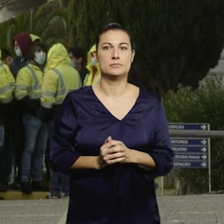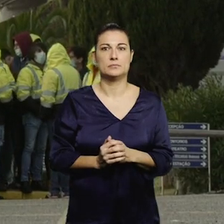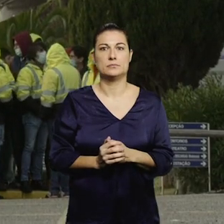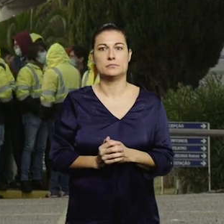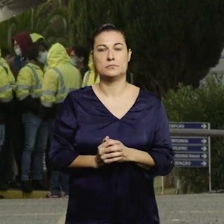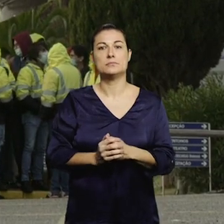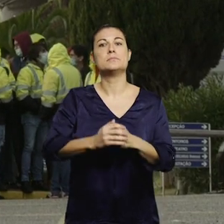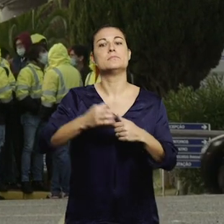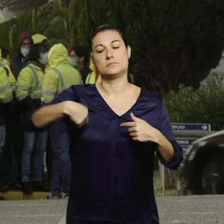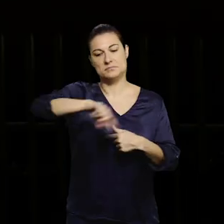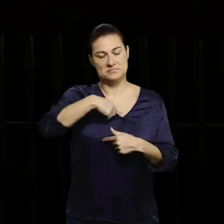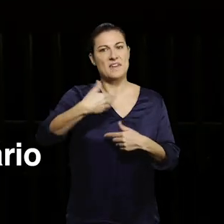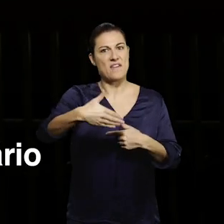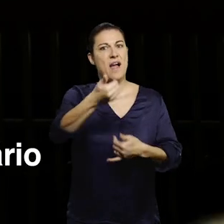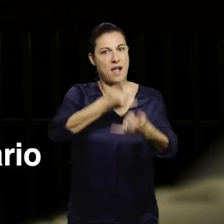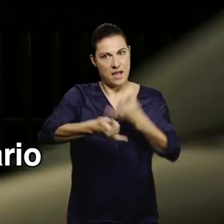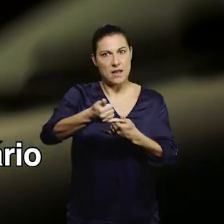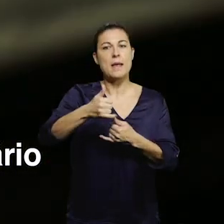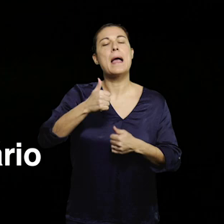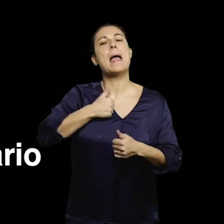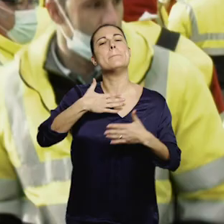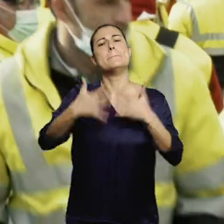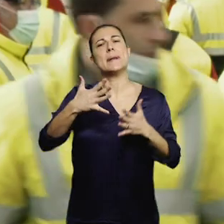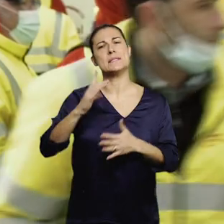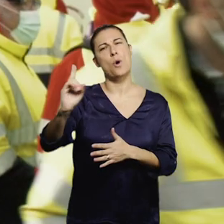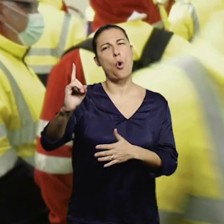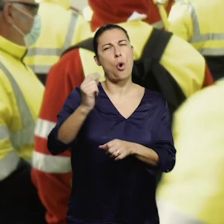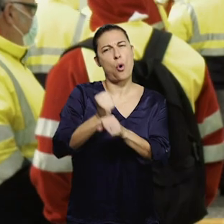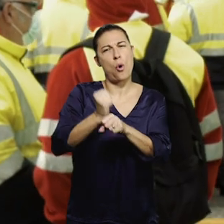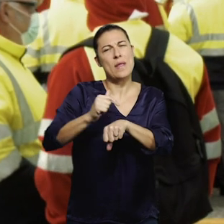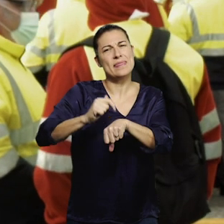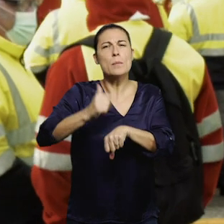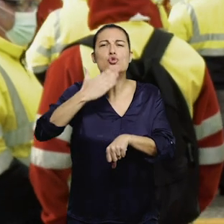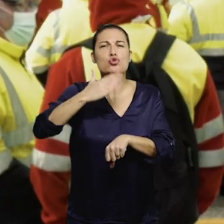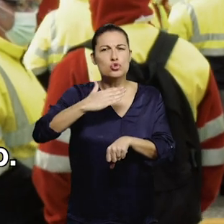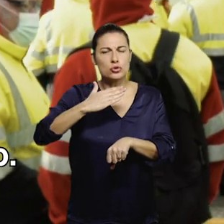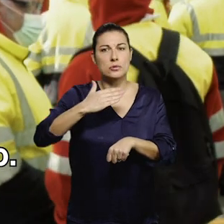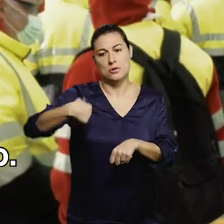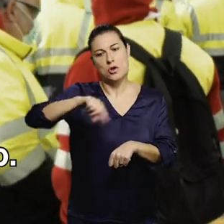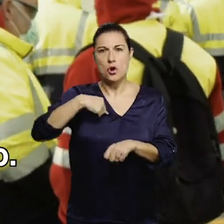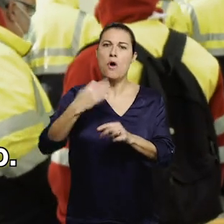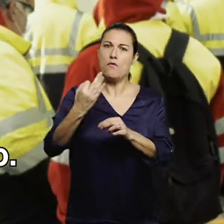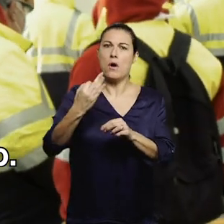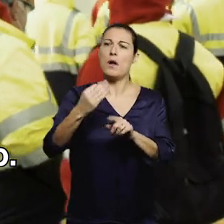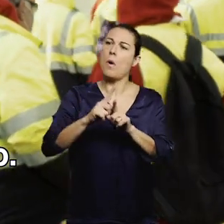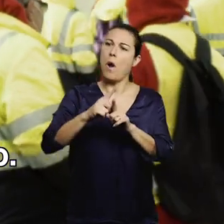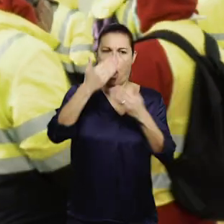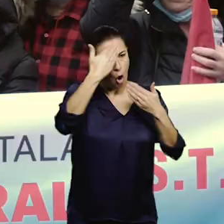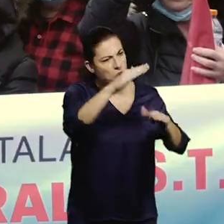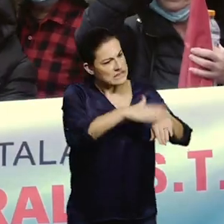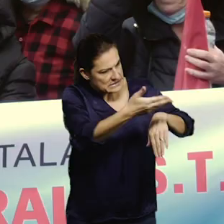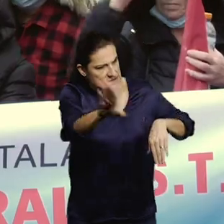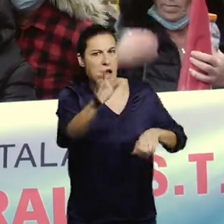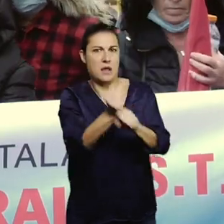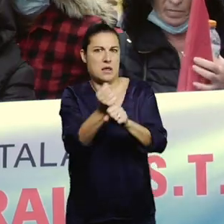Vão nos substituir por empresas de trabalho temporário. E nós próprios estamos a ser convidados para ir trabalhar para essas empresas de trabalho temporário.